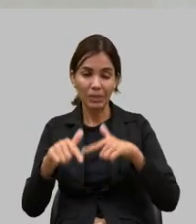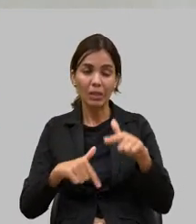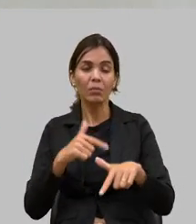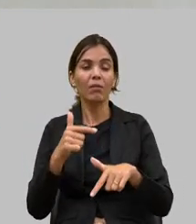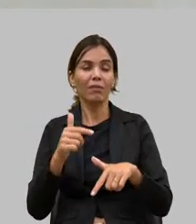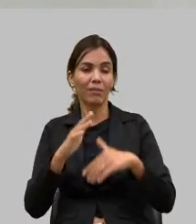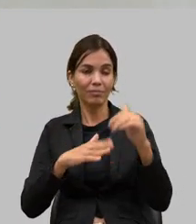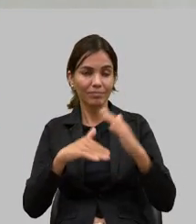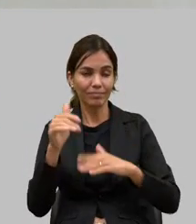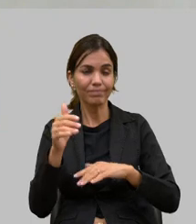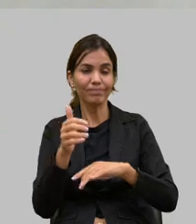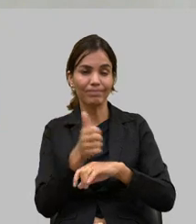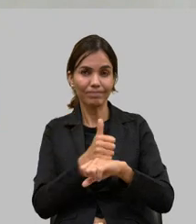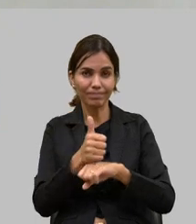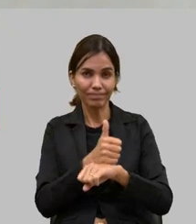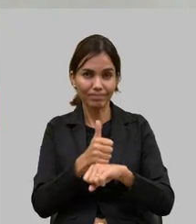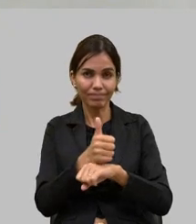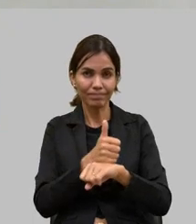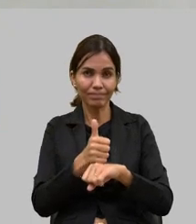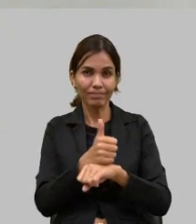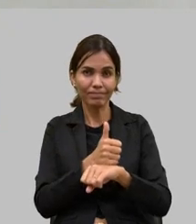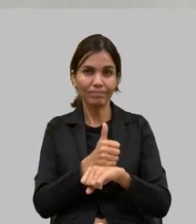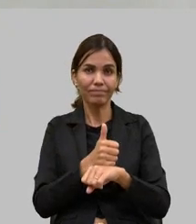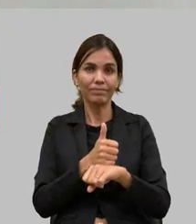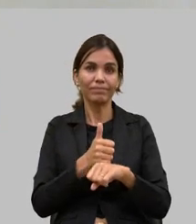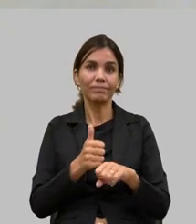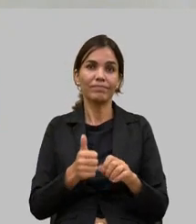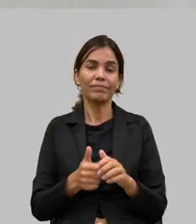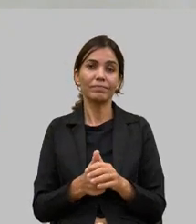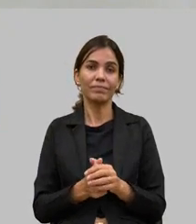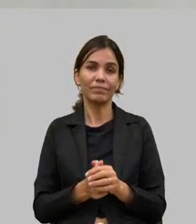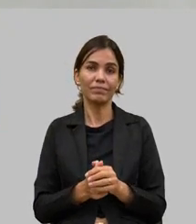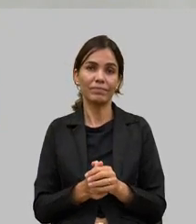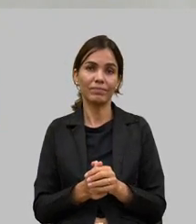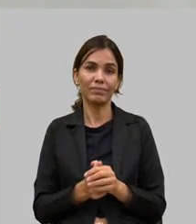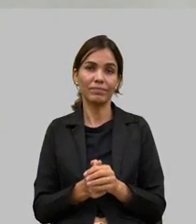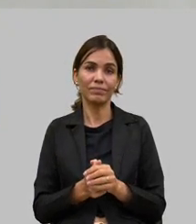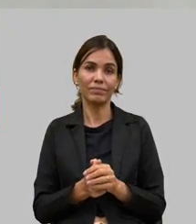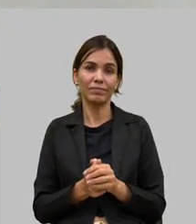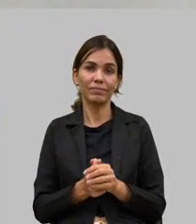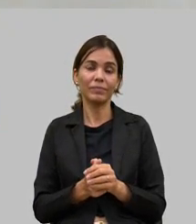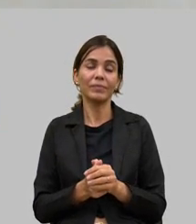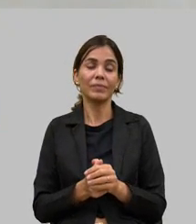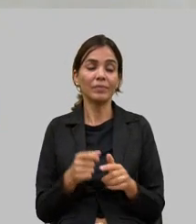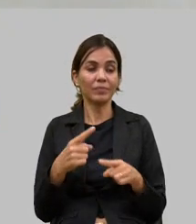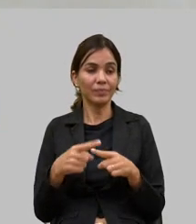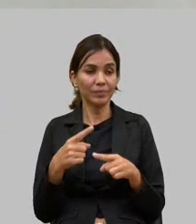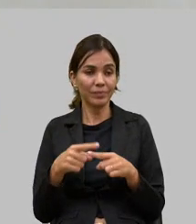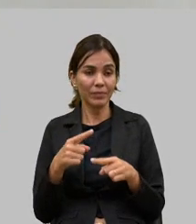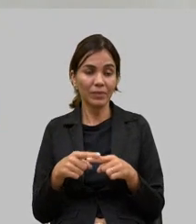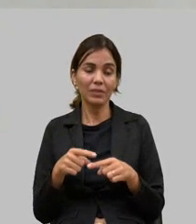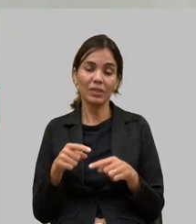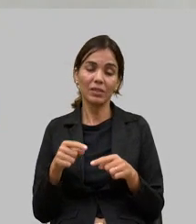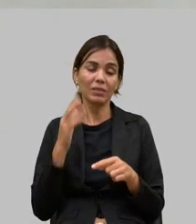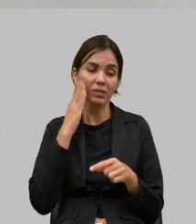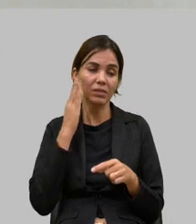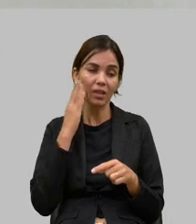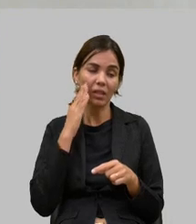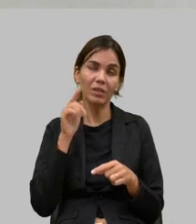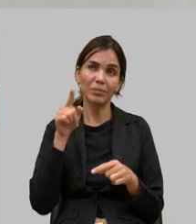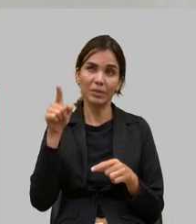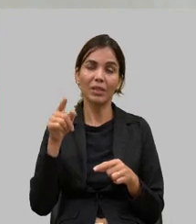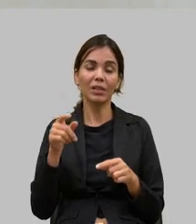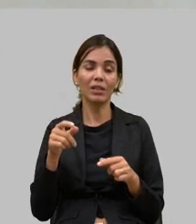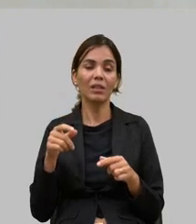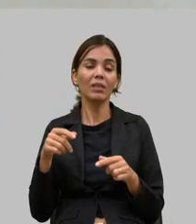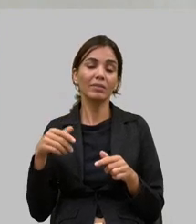que enquanto essa gestão continuar lá em Brasília nós teremos dias